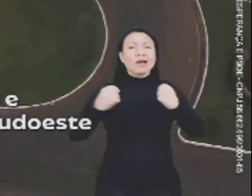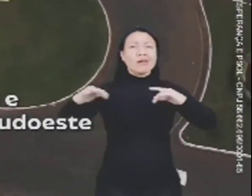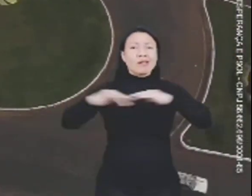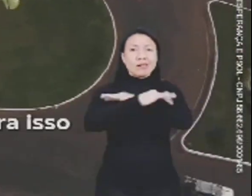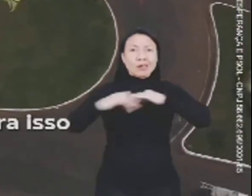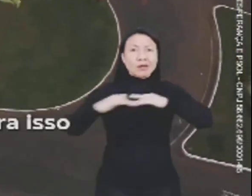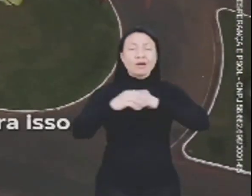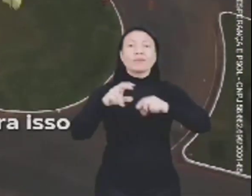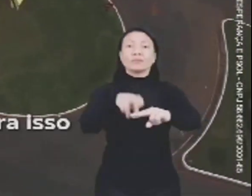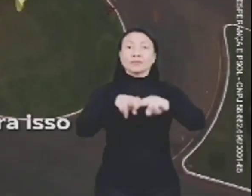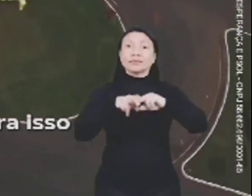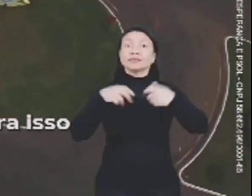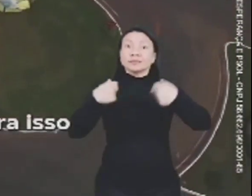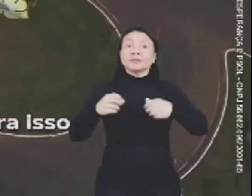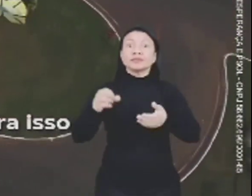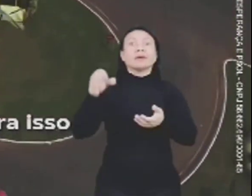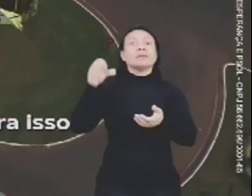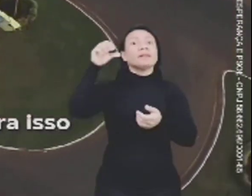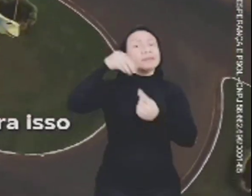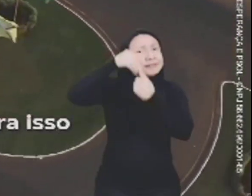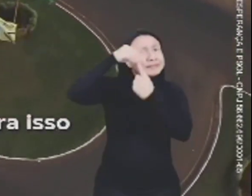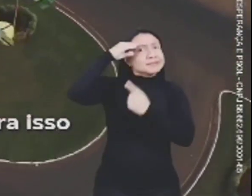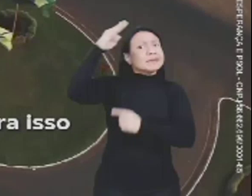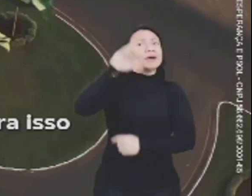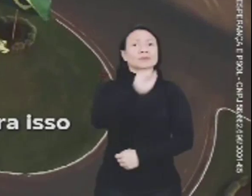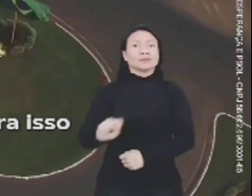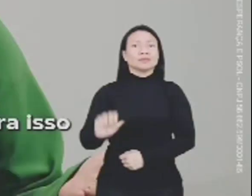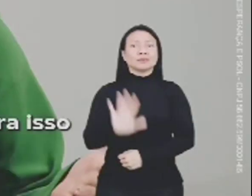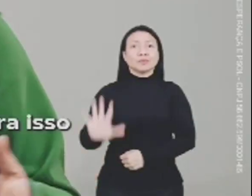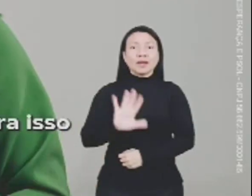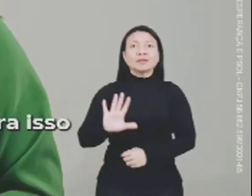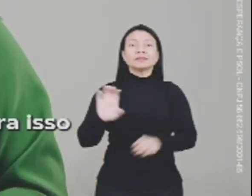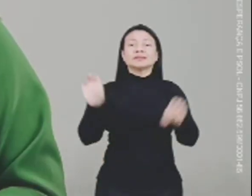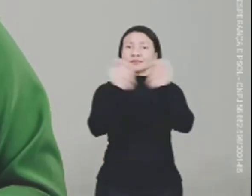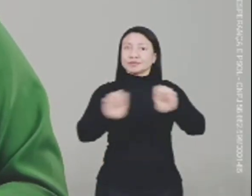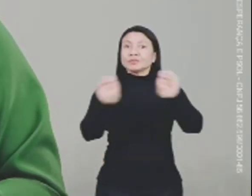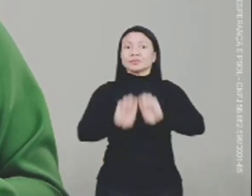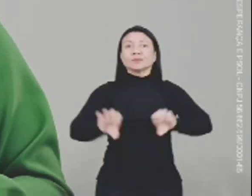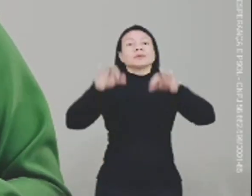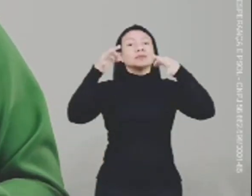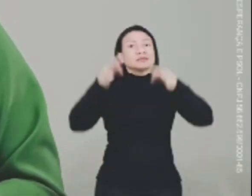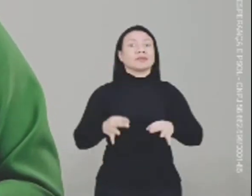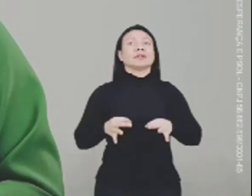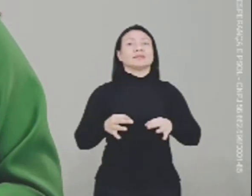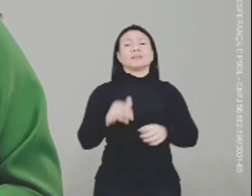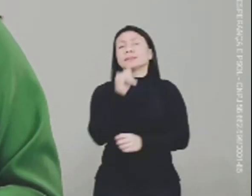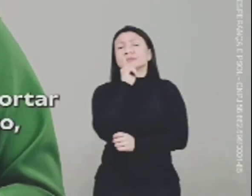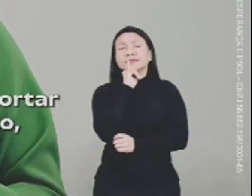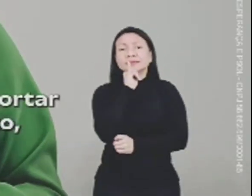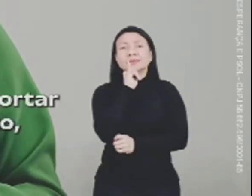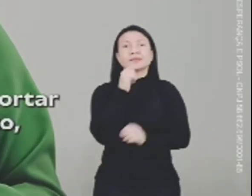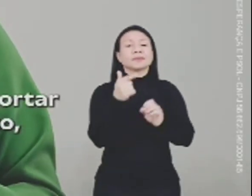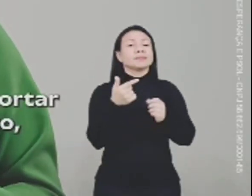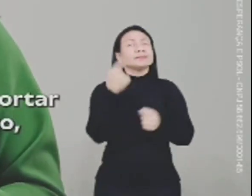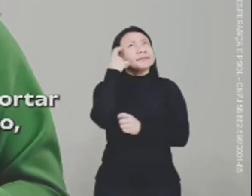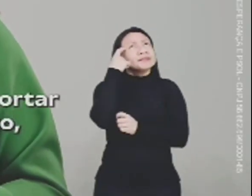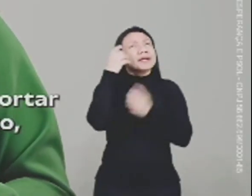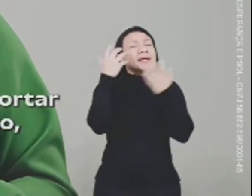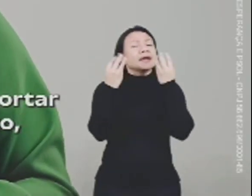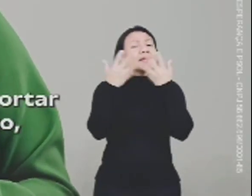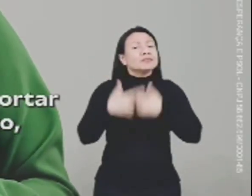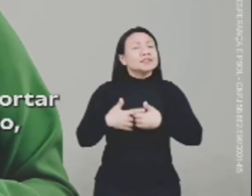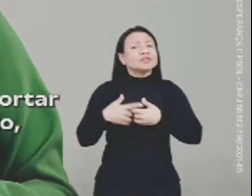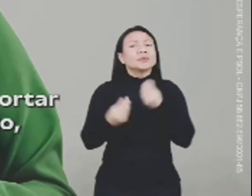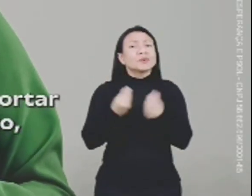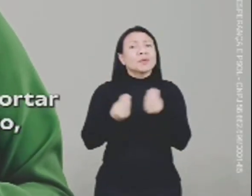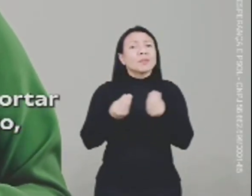do sudoeste, precisamos agir como tal. Precisamos ter infraestrutura para isso. Pensamos, por exemplo, num grande anel viário,